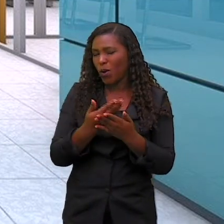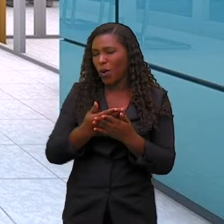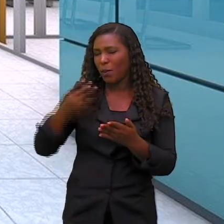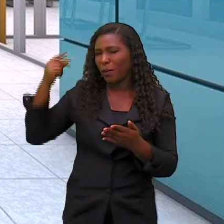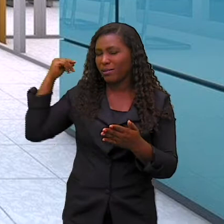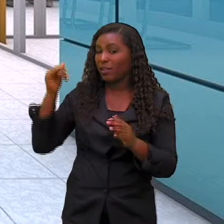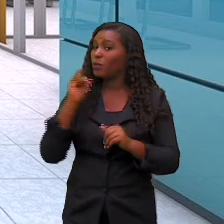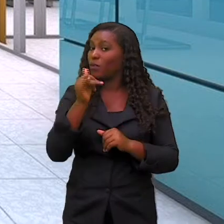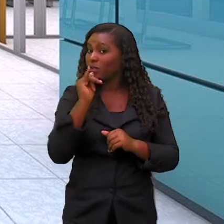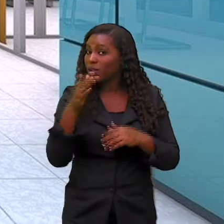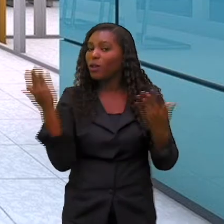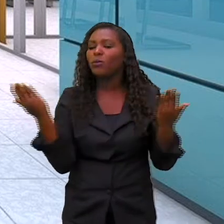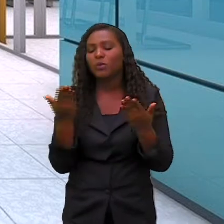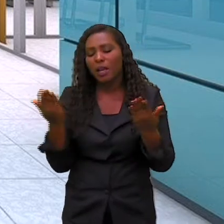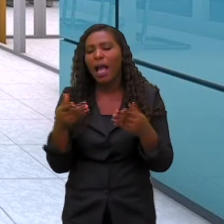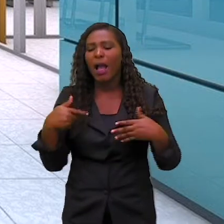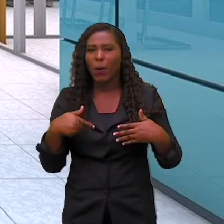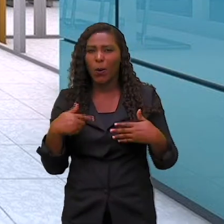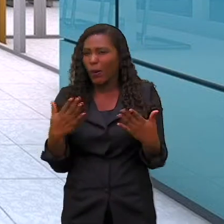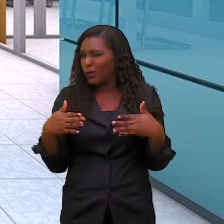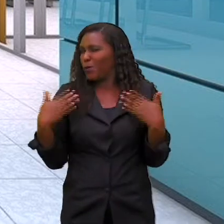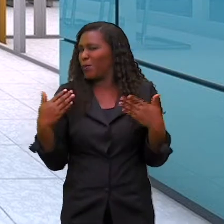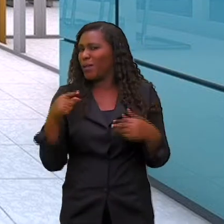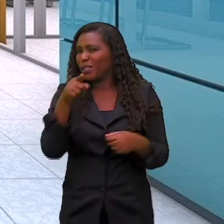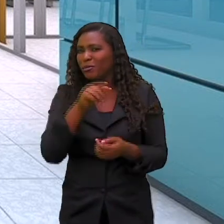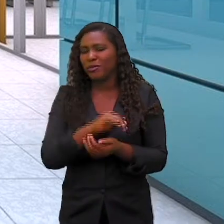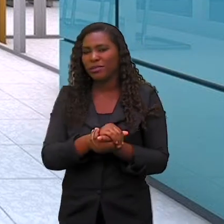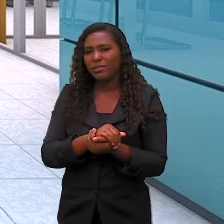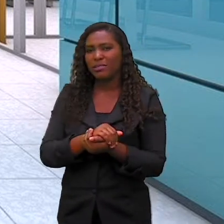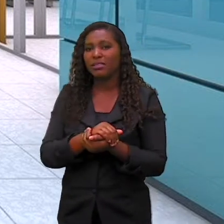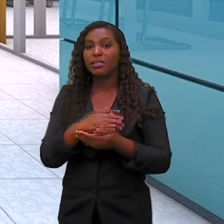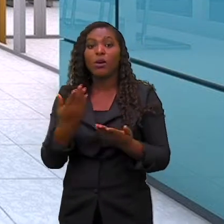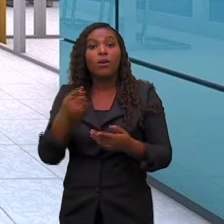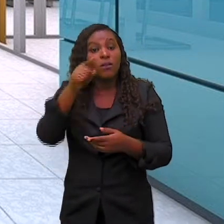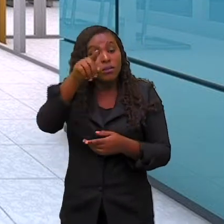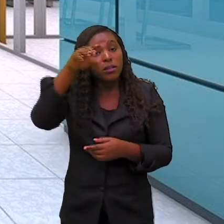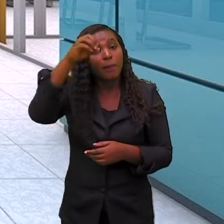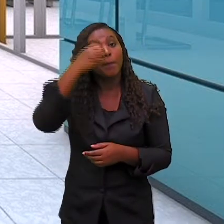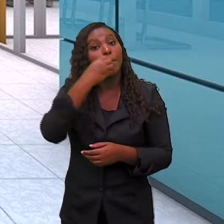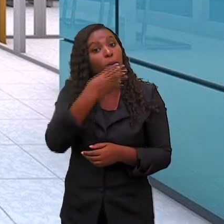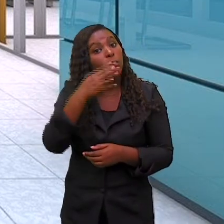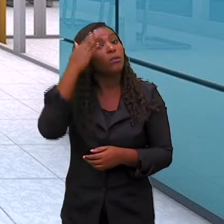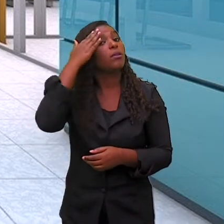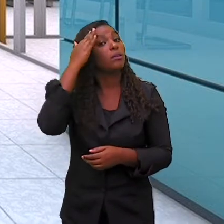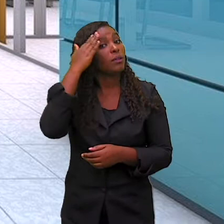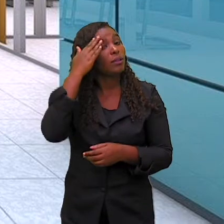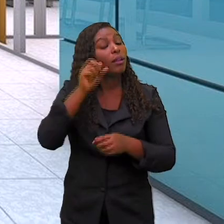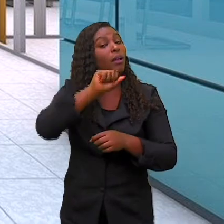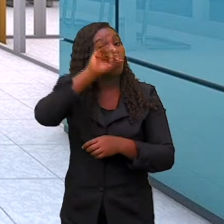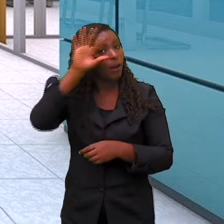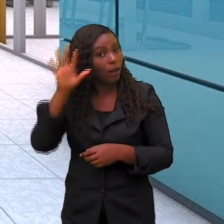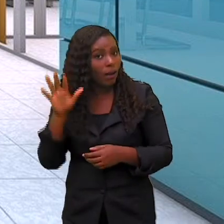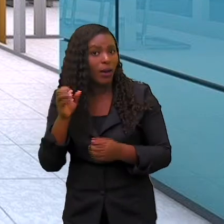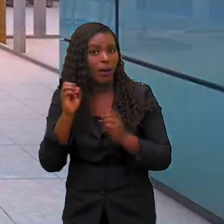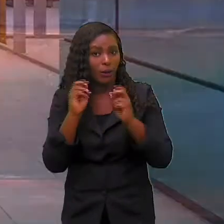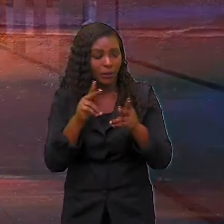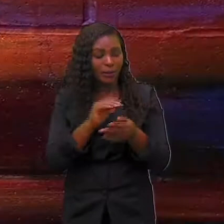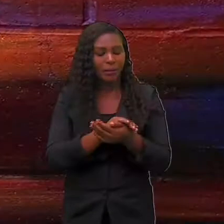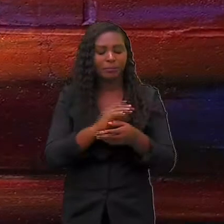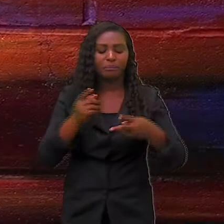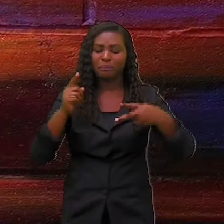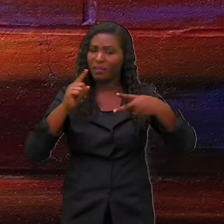não vai mudar muita coisa não, pessoal. Mas é bom vocês entenderem o que é, certo? A voz reflexiva